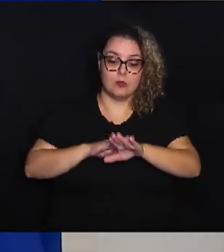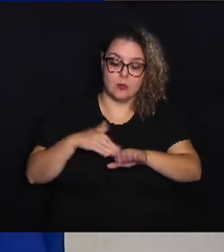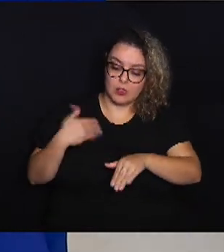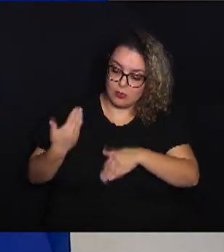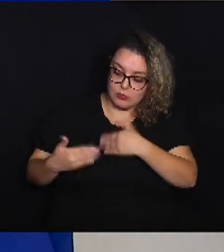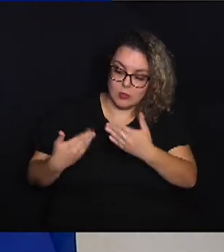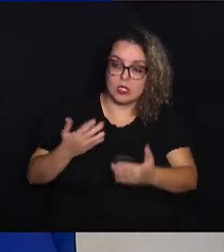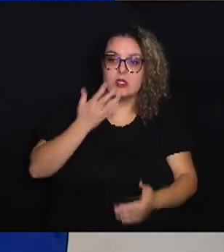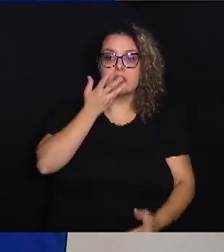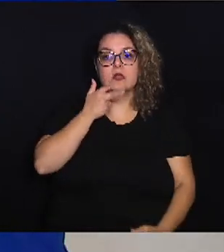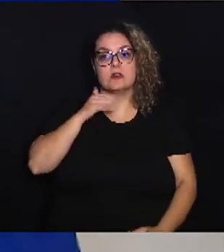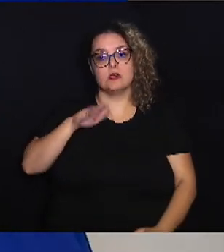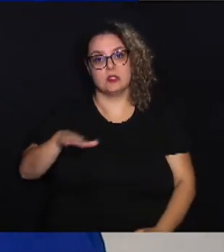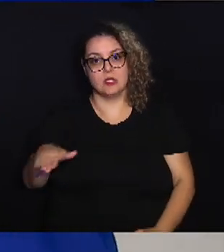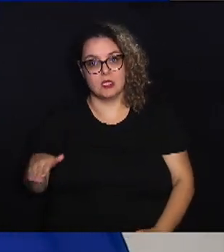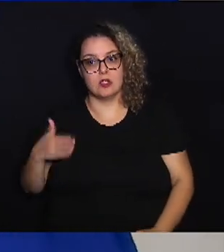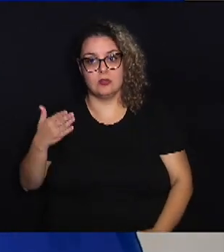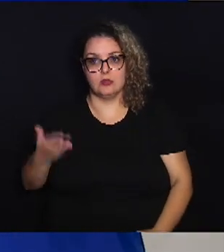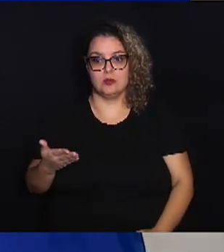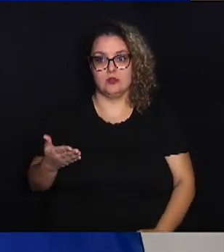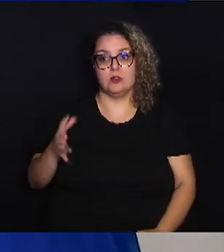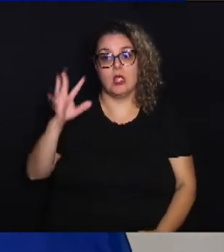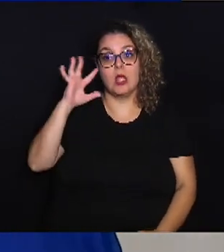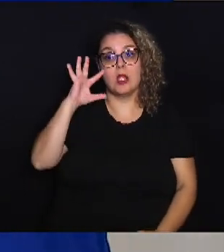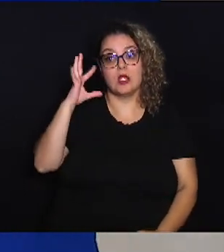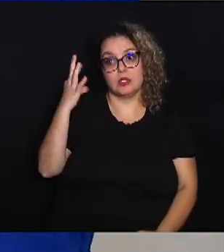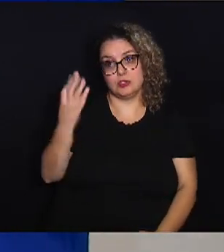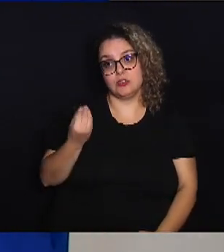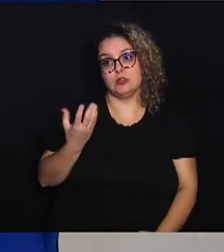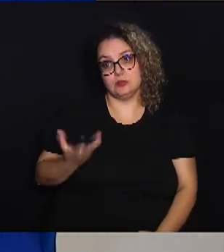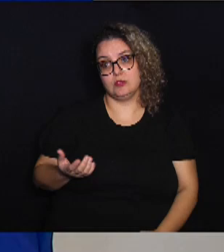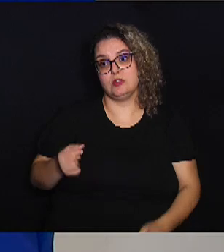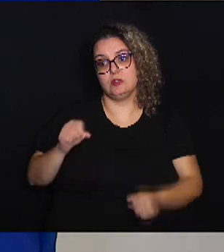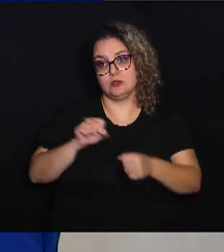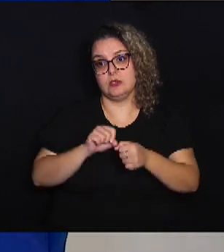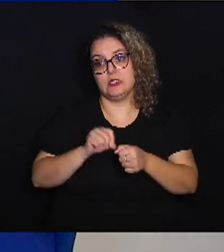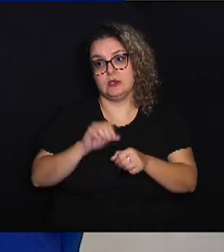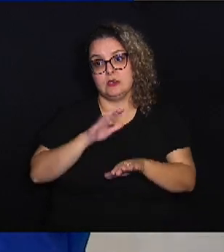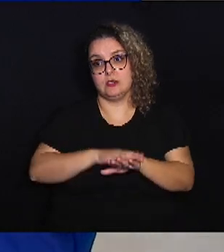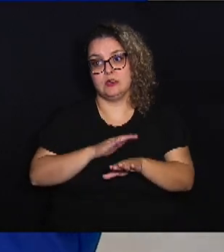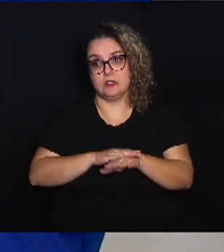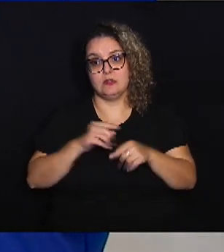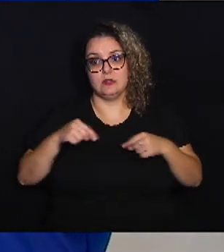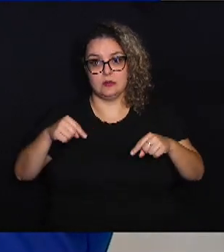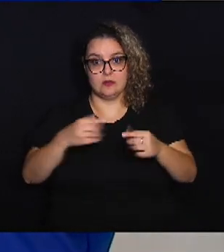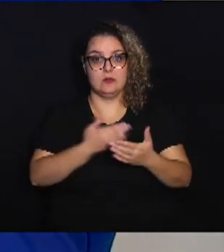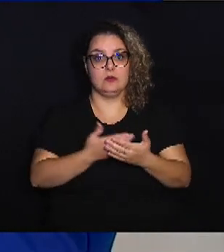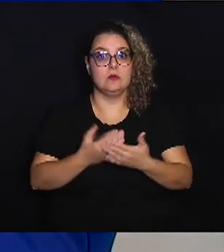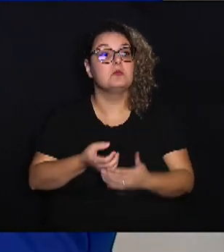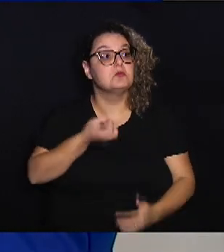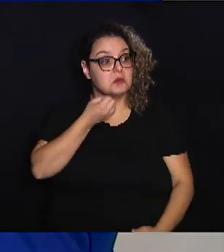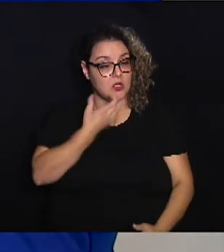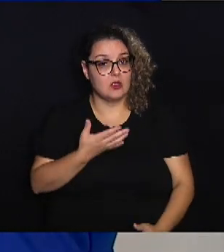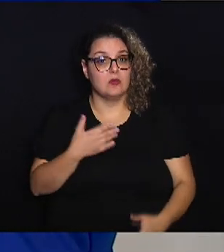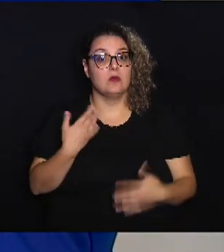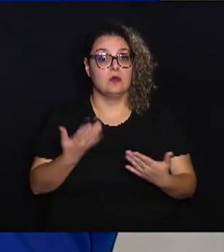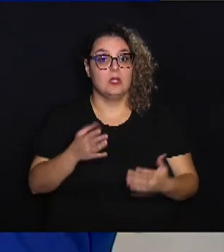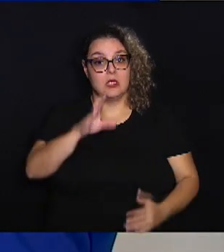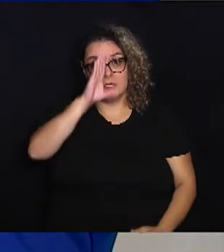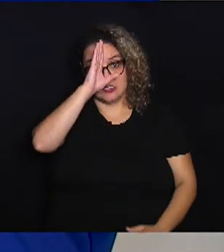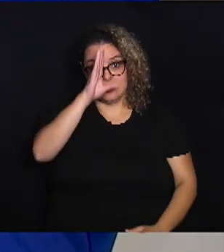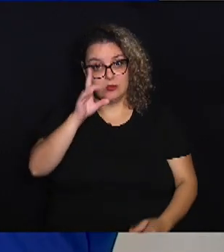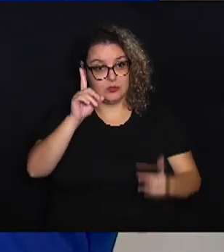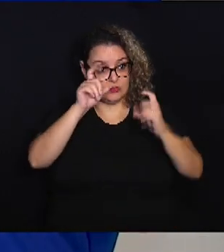daquela criança na compreensão de realizar uma atividade em sala de aula. Boa! Quais os principais